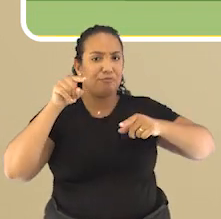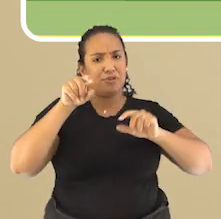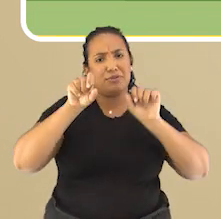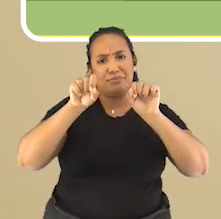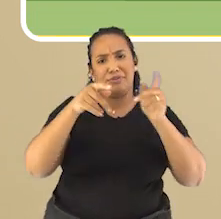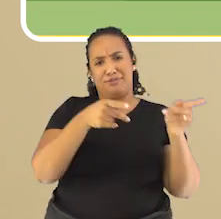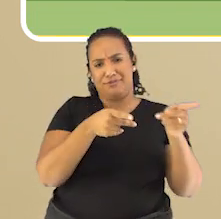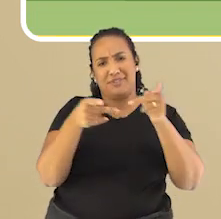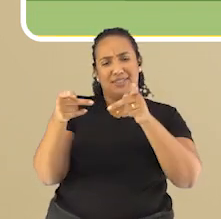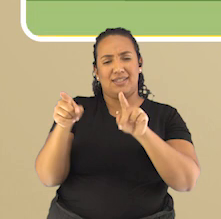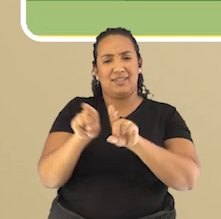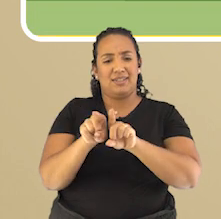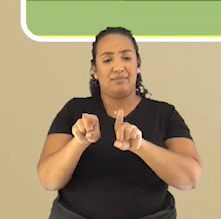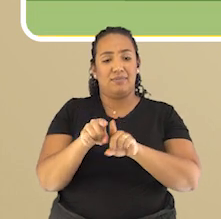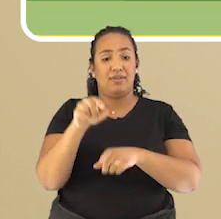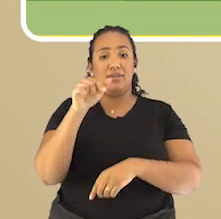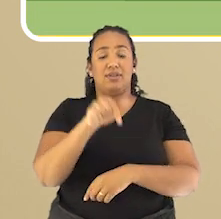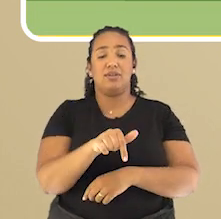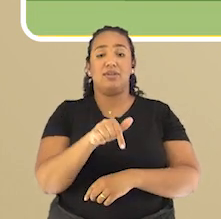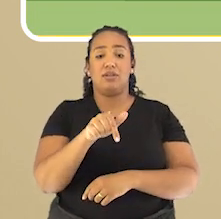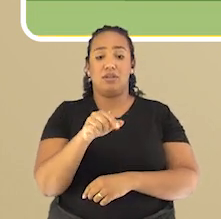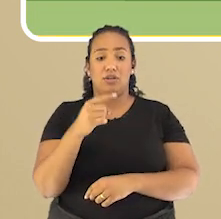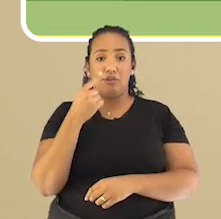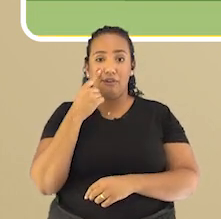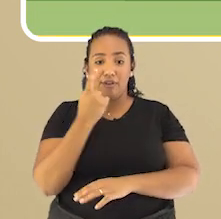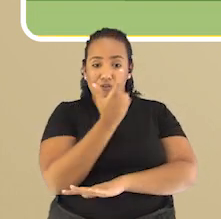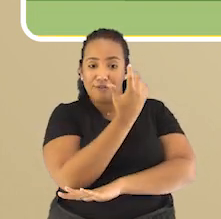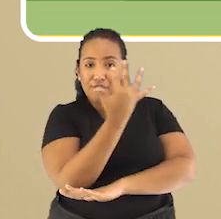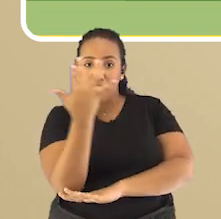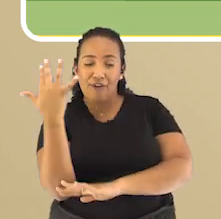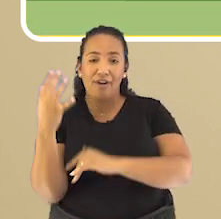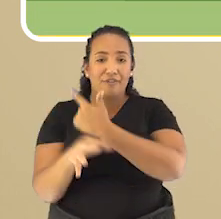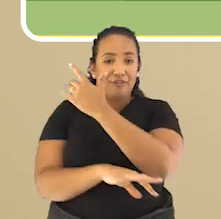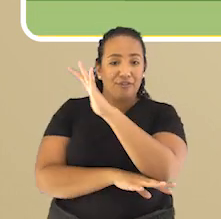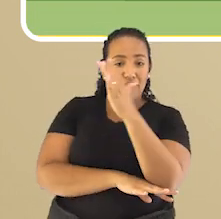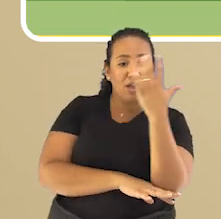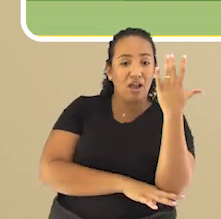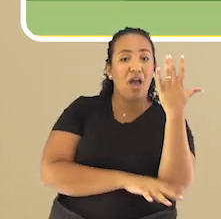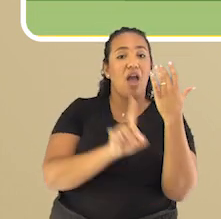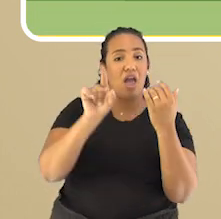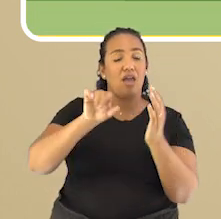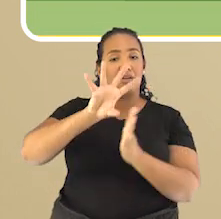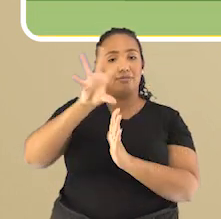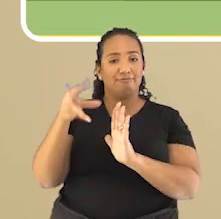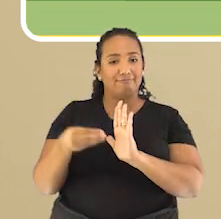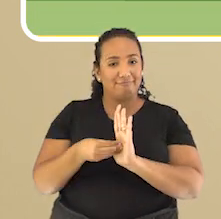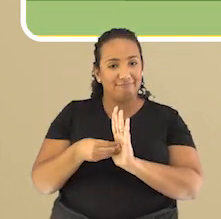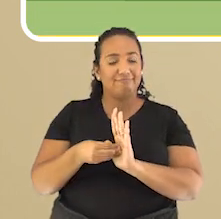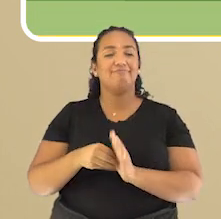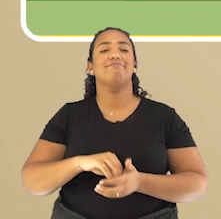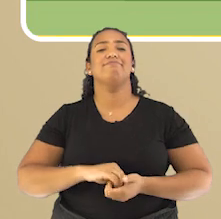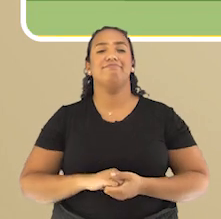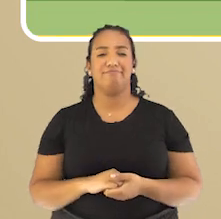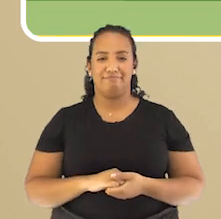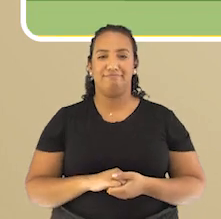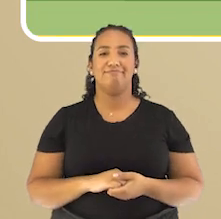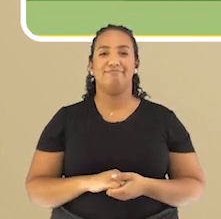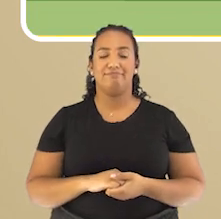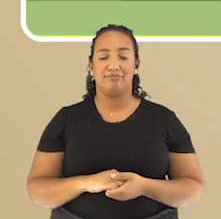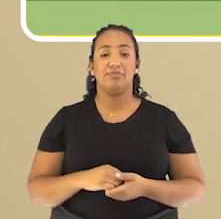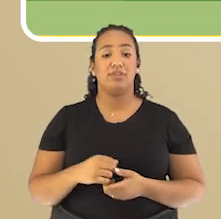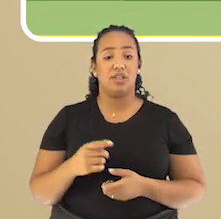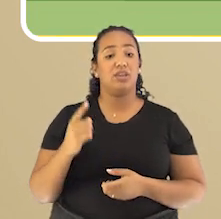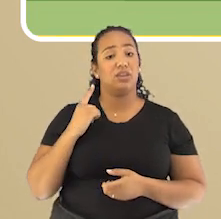oportunidade de conhecê-lo. Essa vegetação, que é em volta dele, é parte da vegetação de Mata Atlântica, do